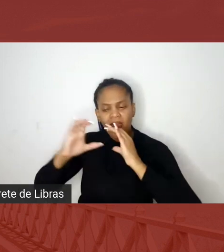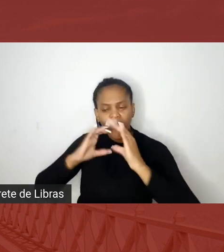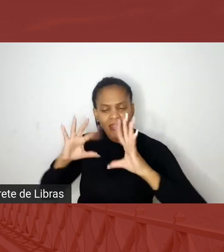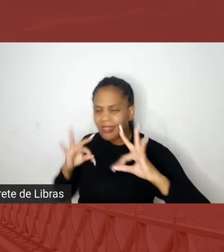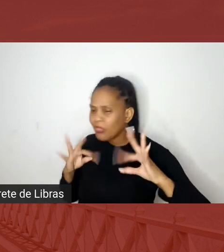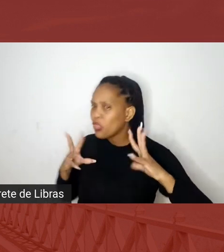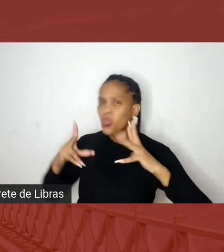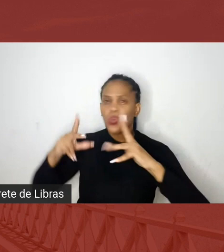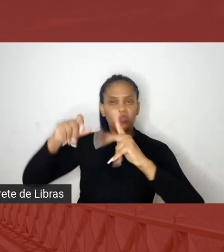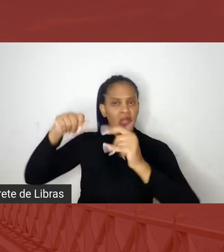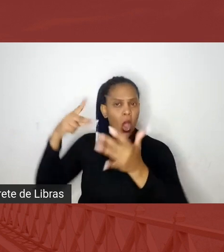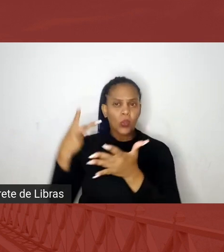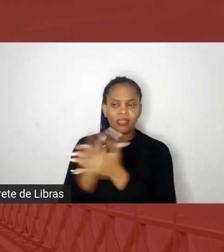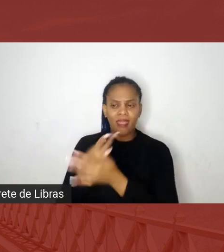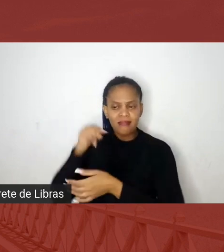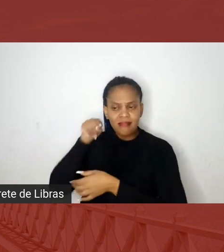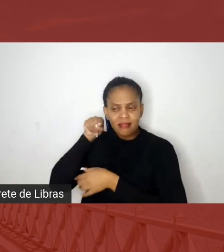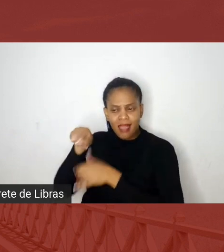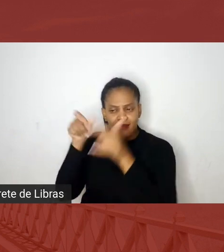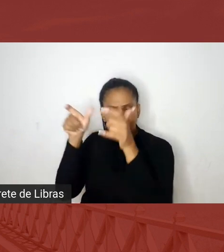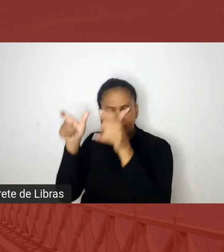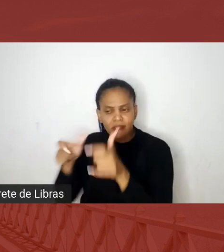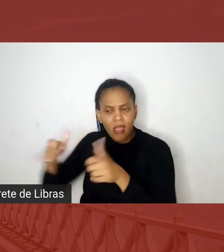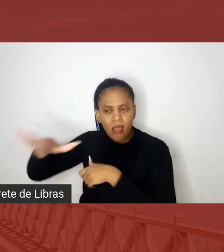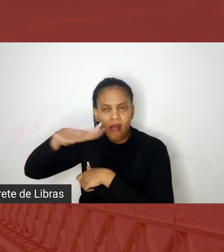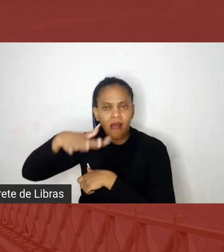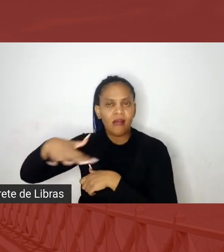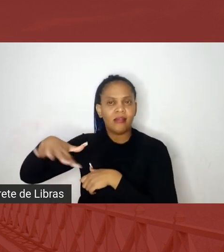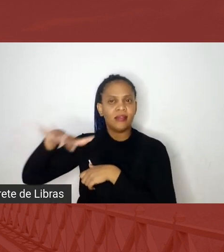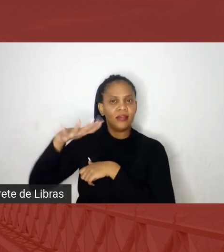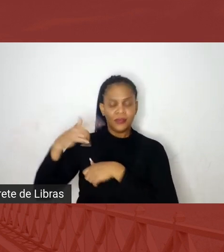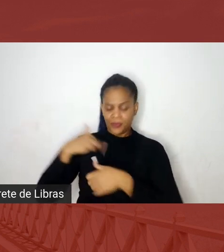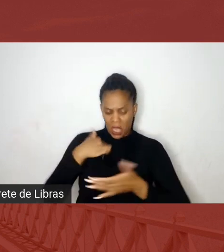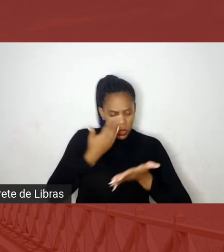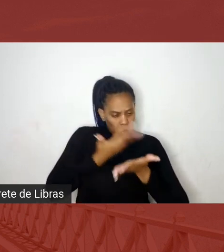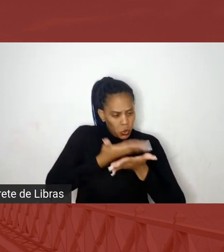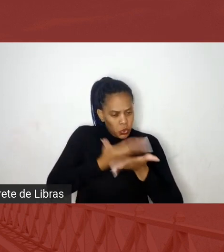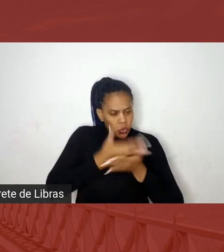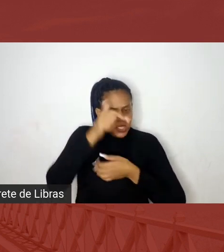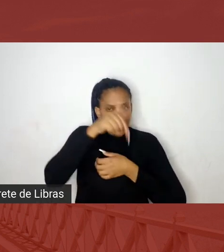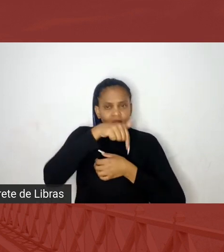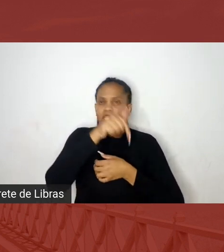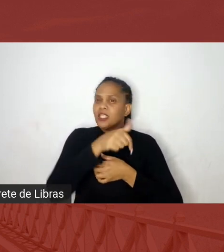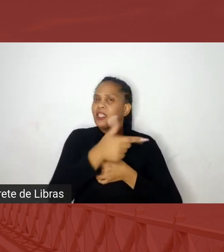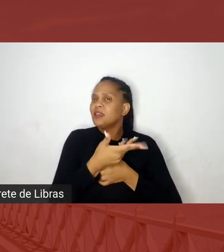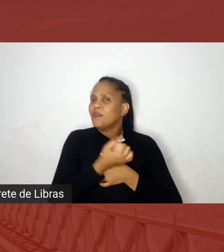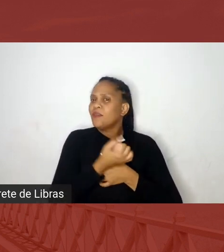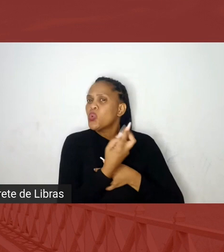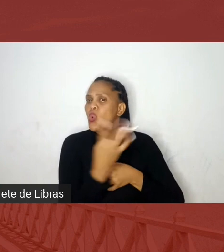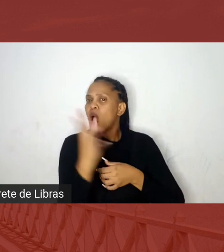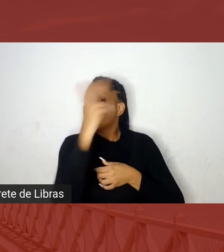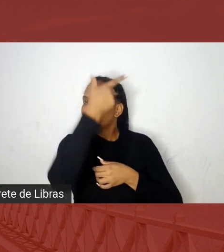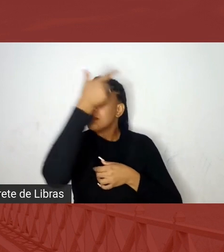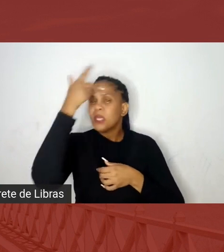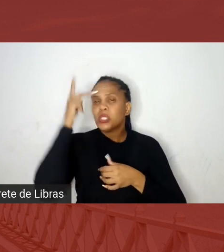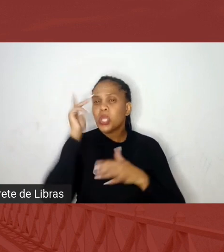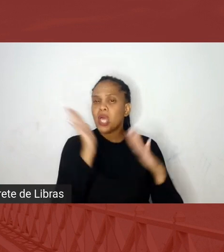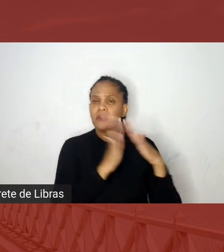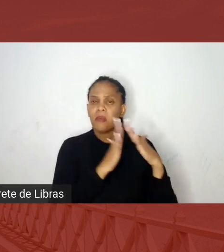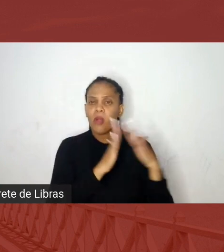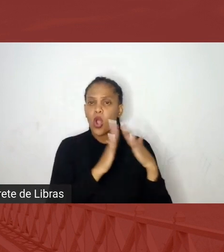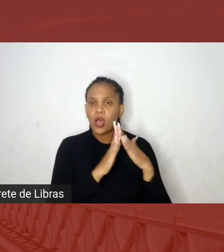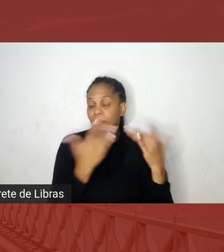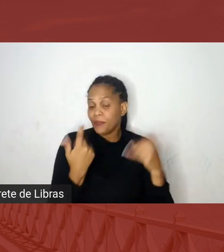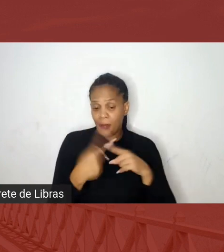na periferia, aí eu tô estudando aqui o senso, quantas pessoas, o problema da